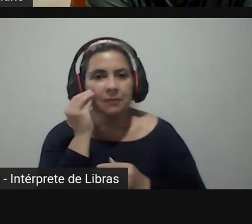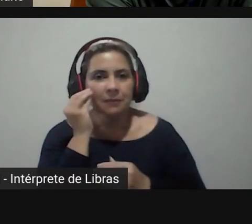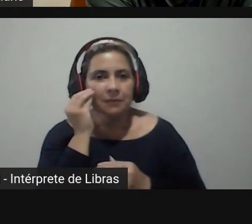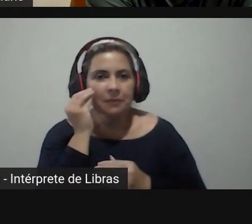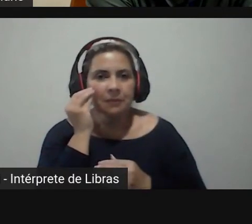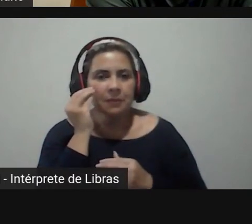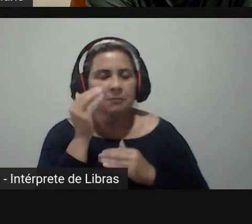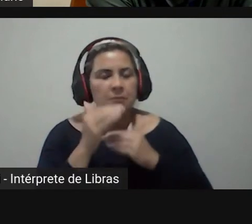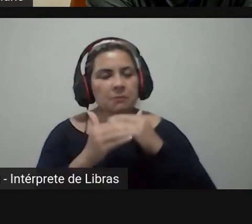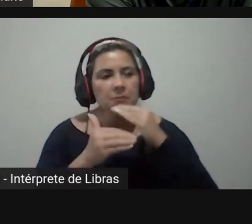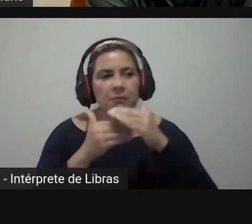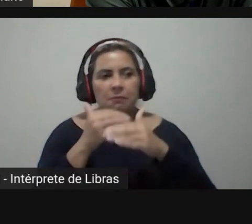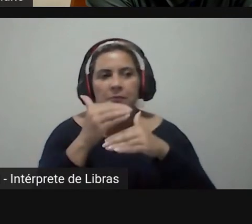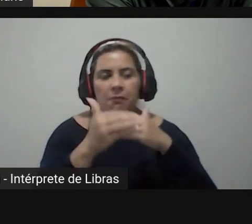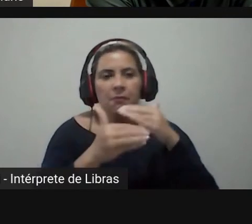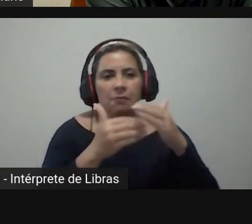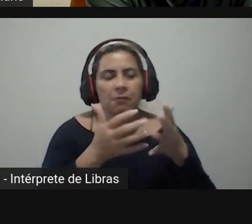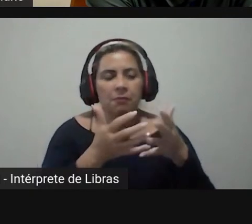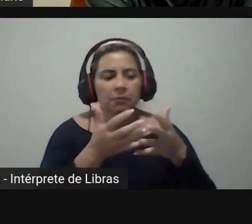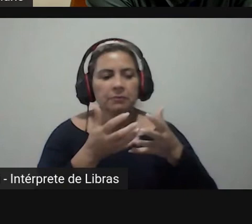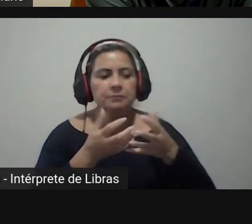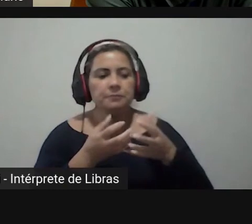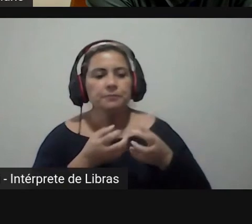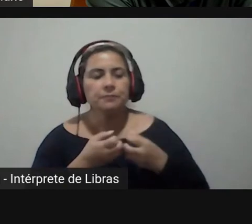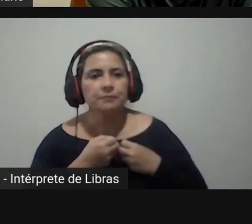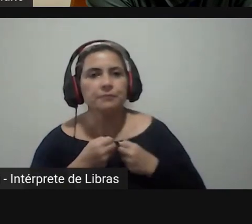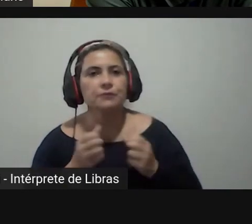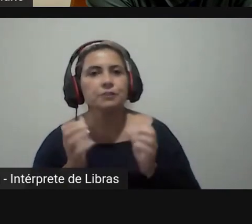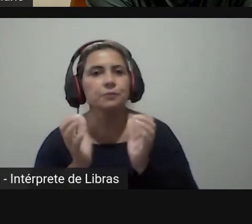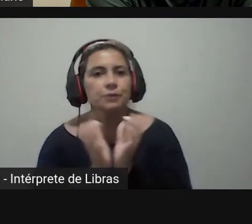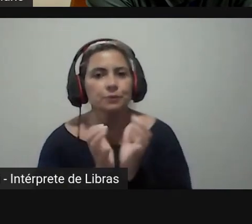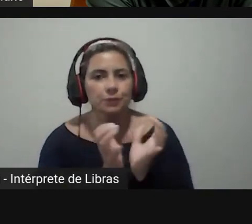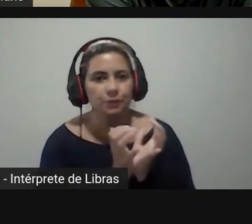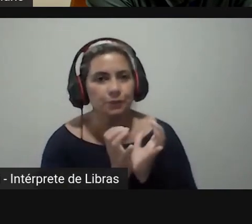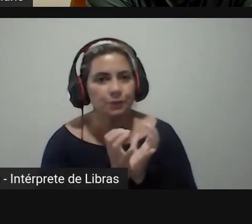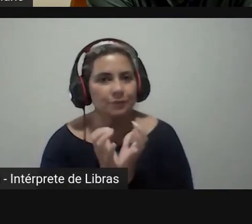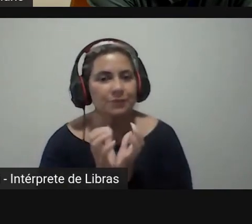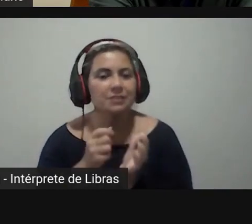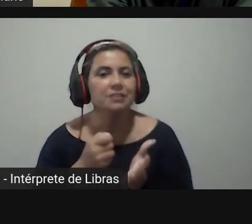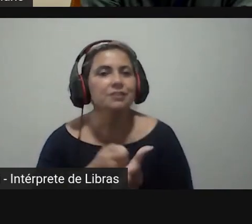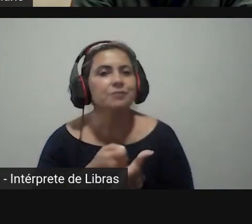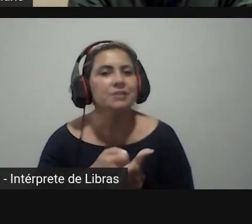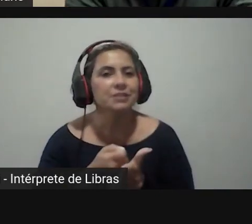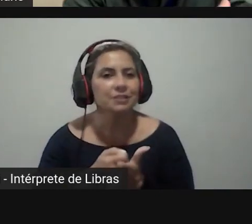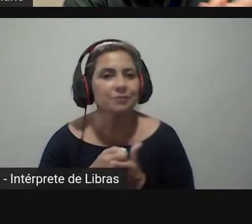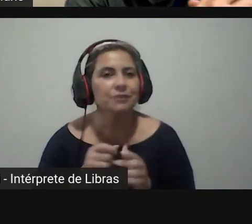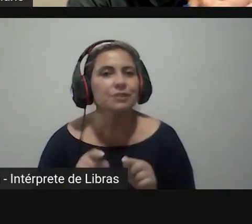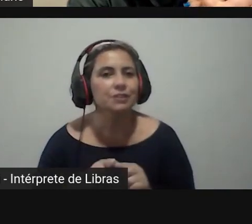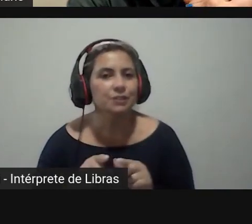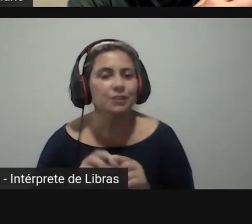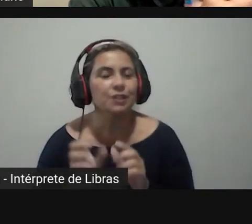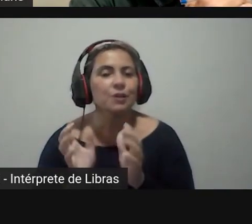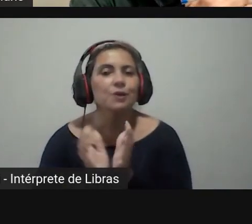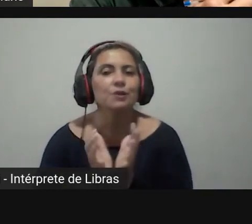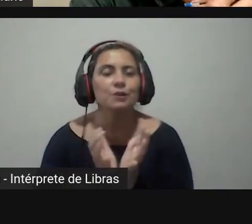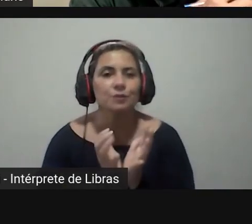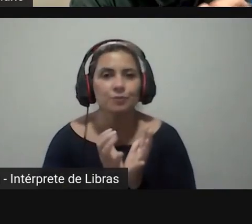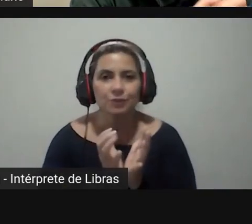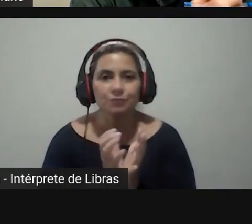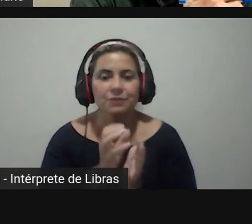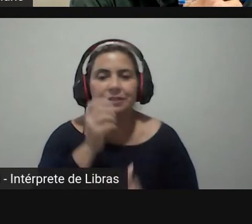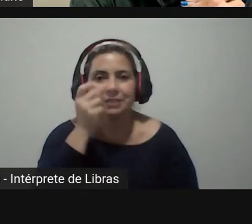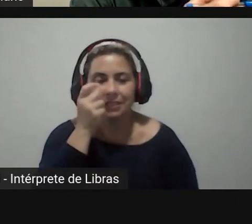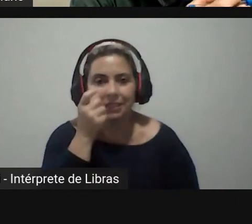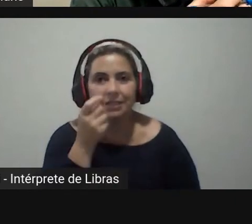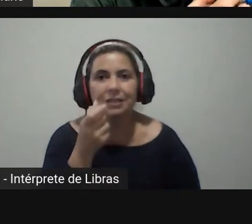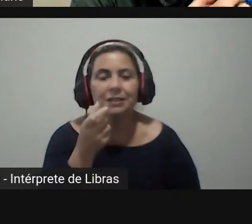que a gente faz quando recebe os grupos de pressão dentro das comissões especiais eu chamo grupo de pressão aquele grupo que está interessado